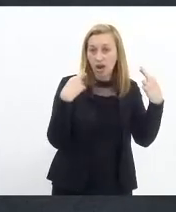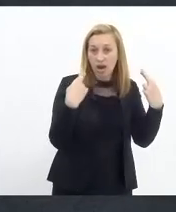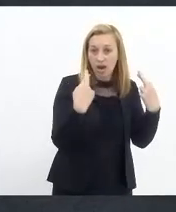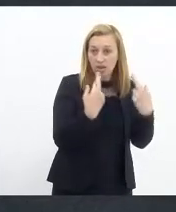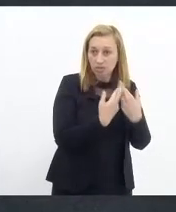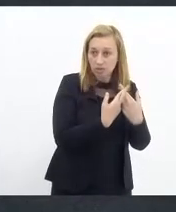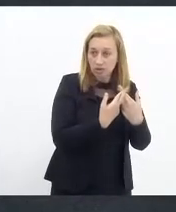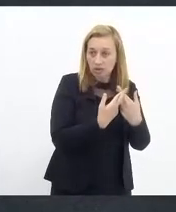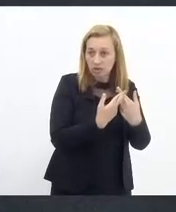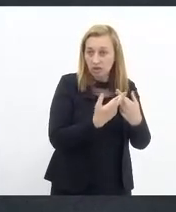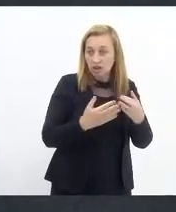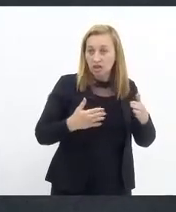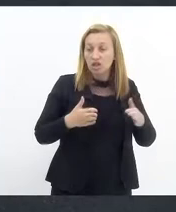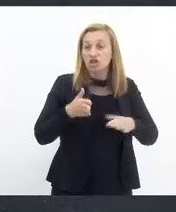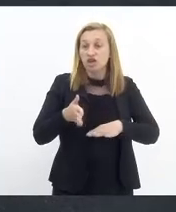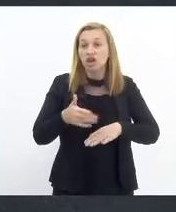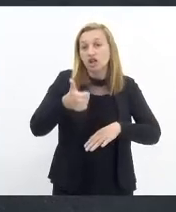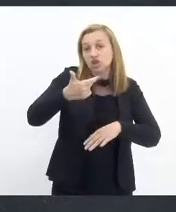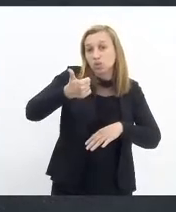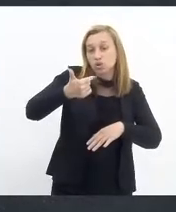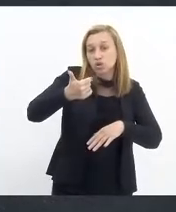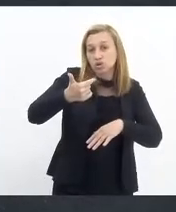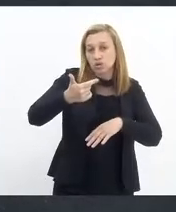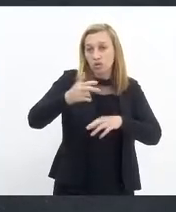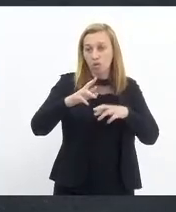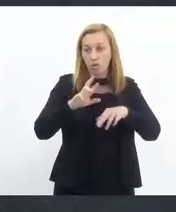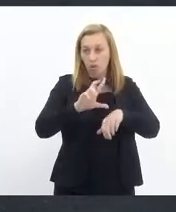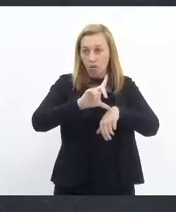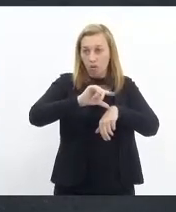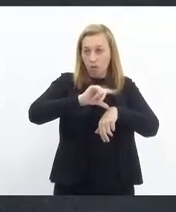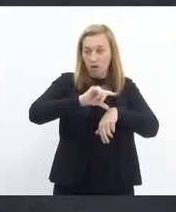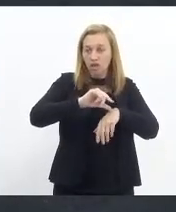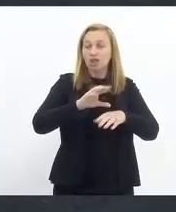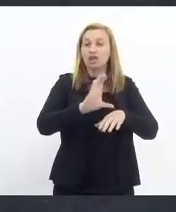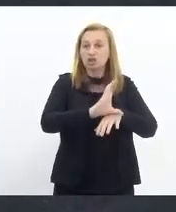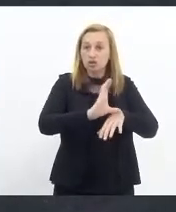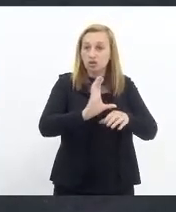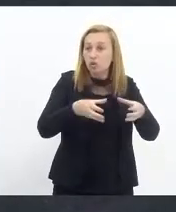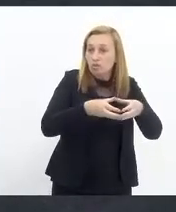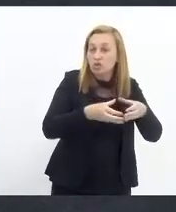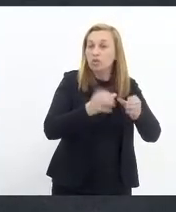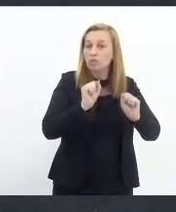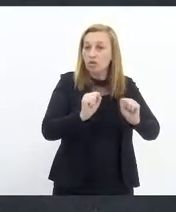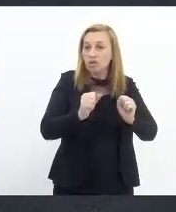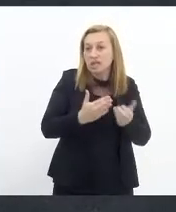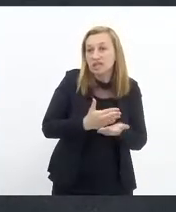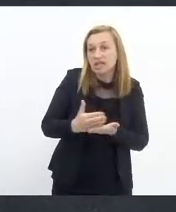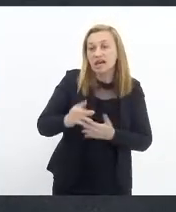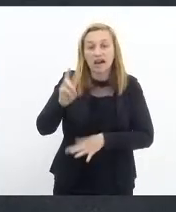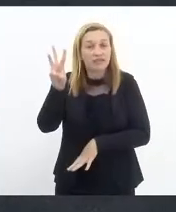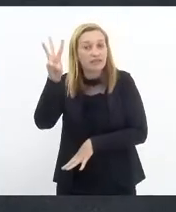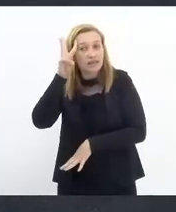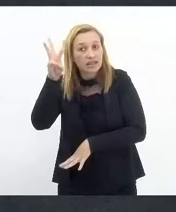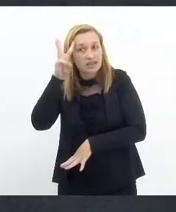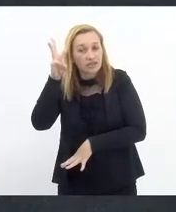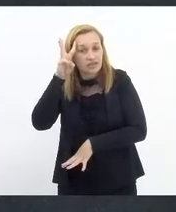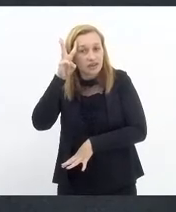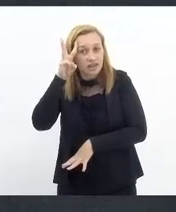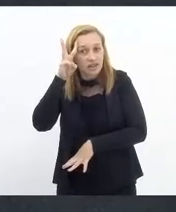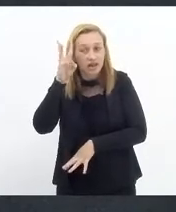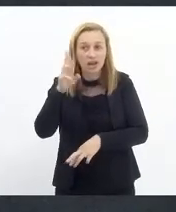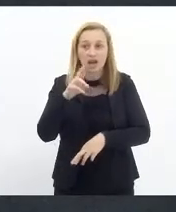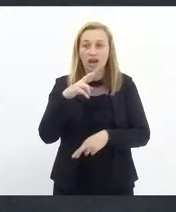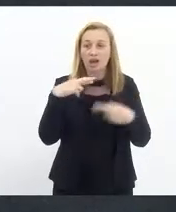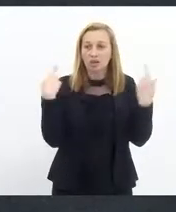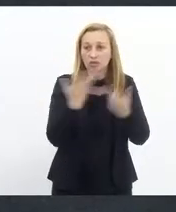para as 12 horas. Então, para que as comissões possam já realizar a partir de terça a primeira audiência pública.